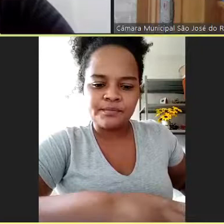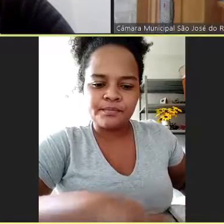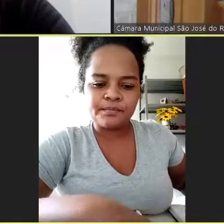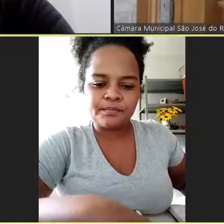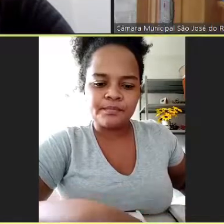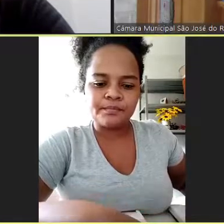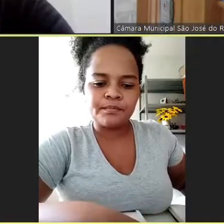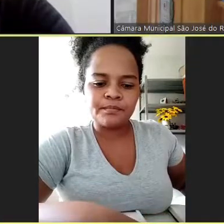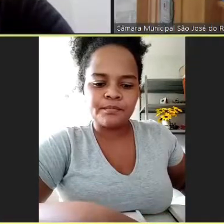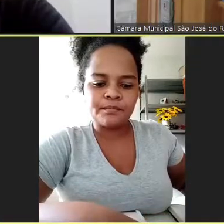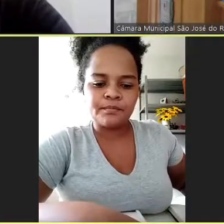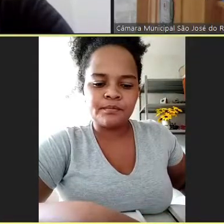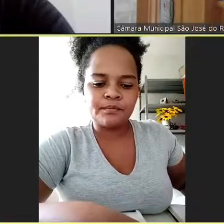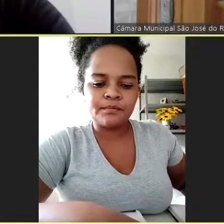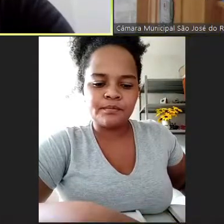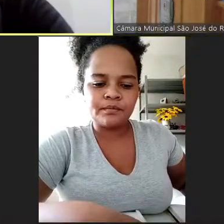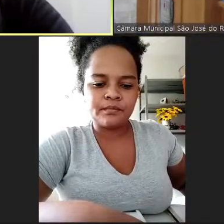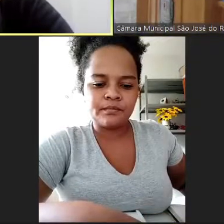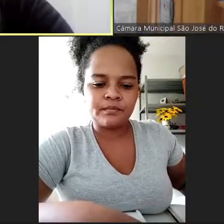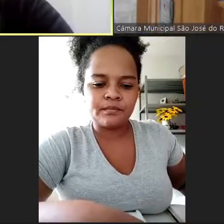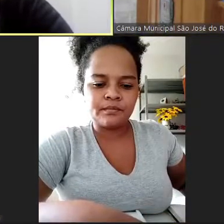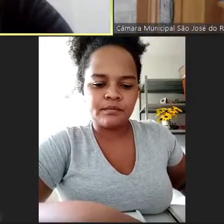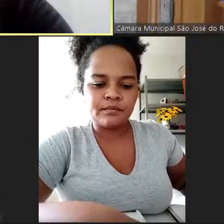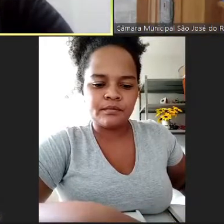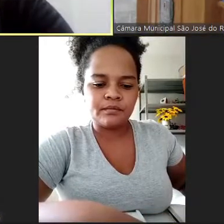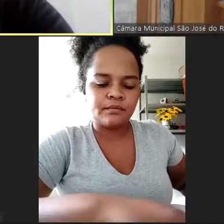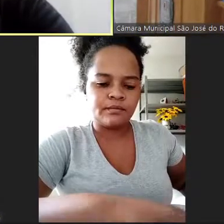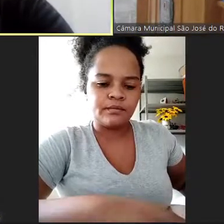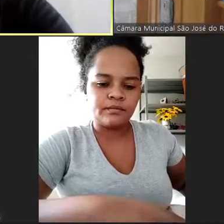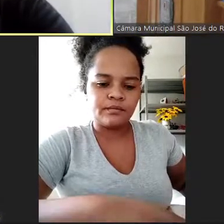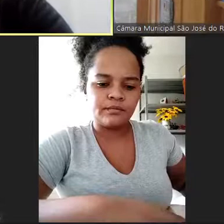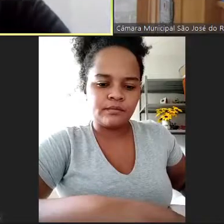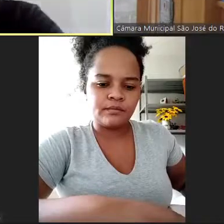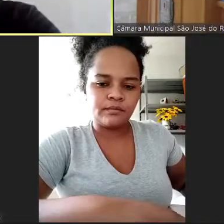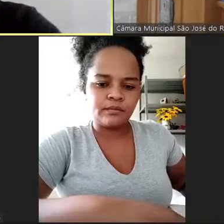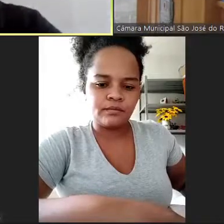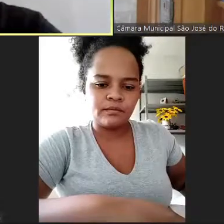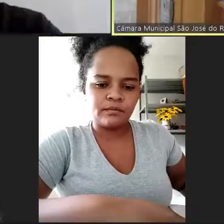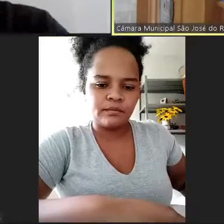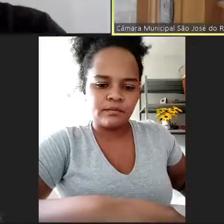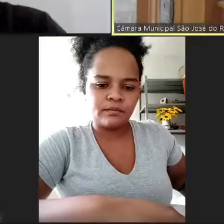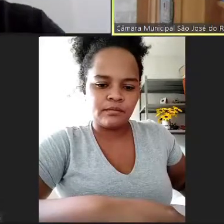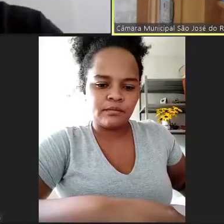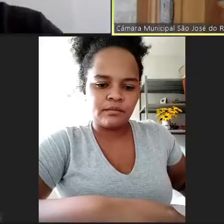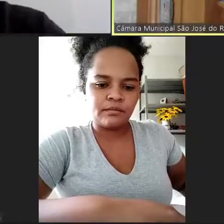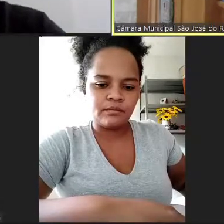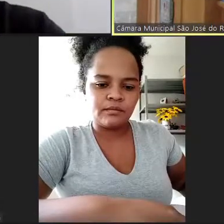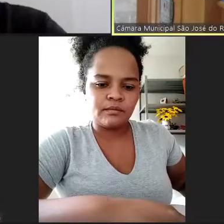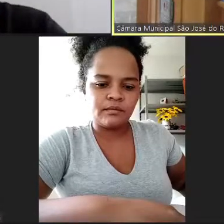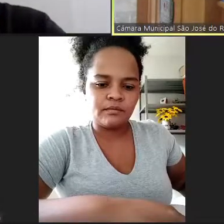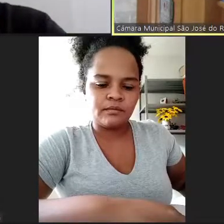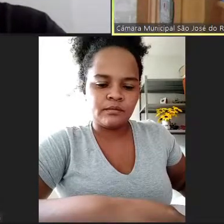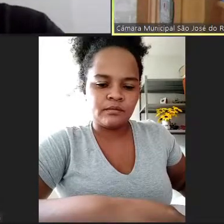Vereador Rubinho, como vota? Favorável. Requerimento 235 foi aprovado por unanimidade.